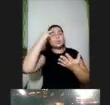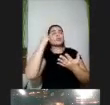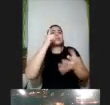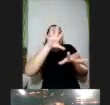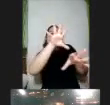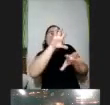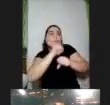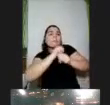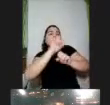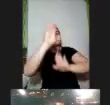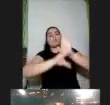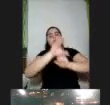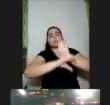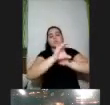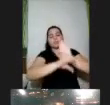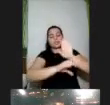conceitos